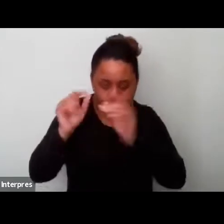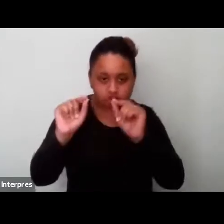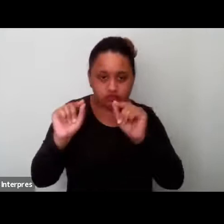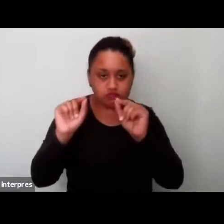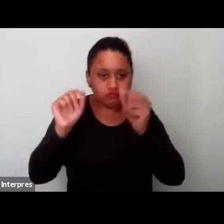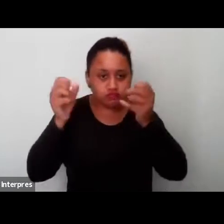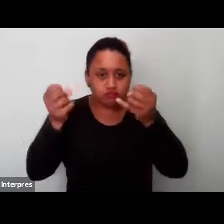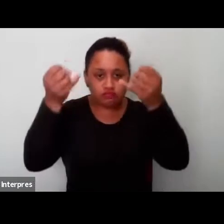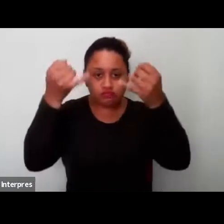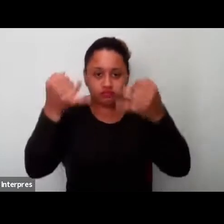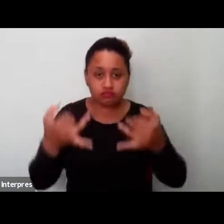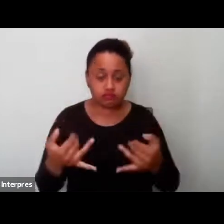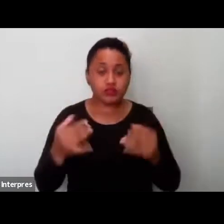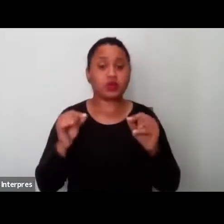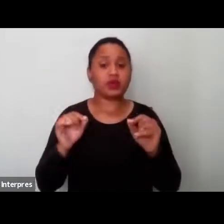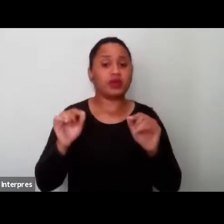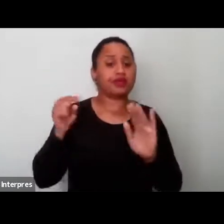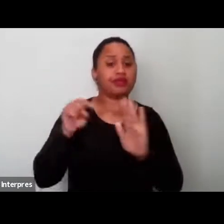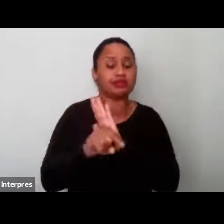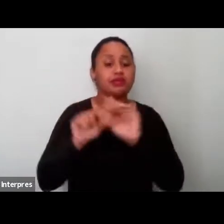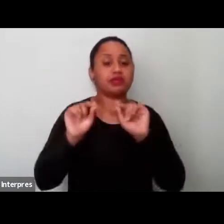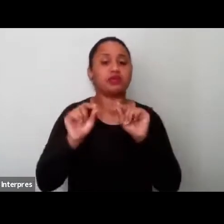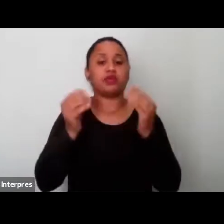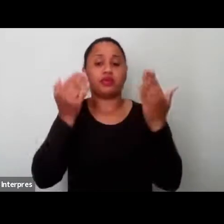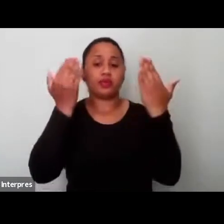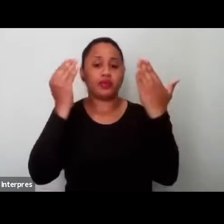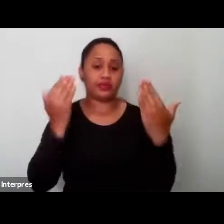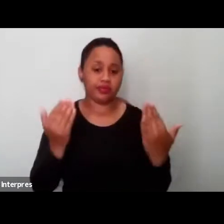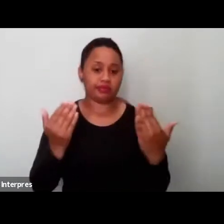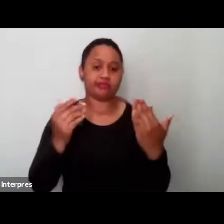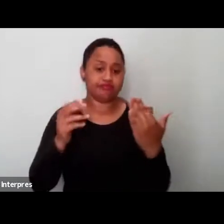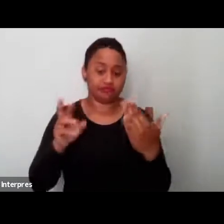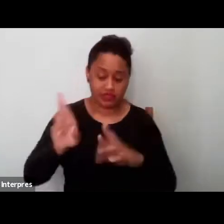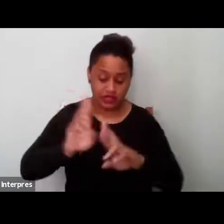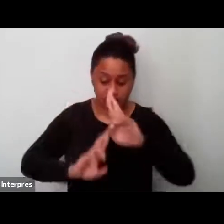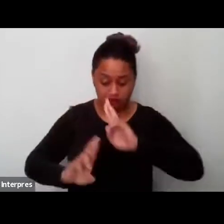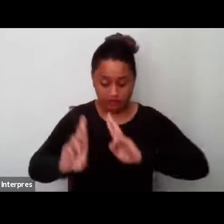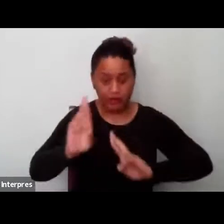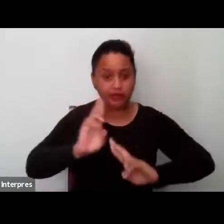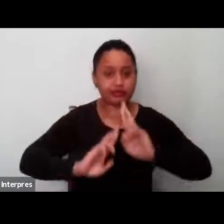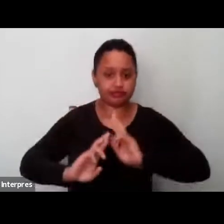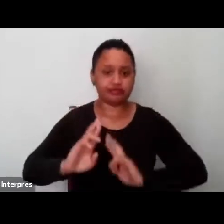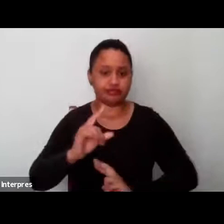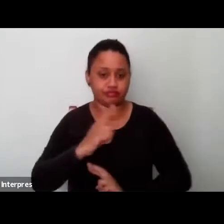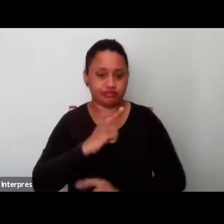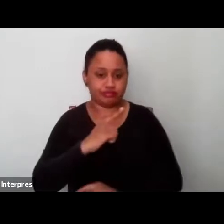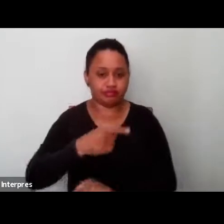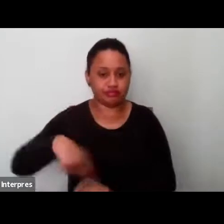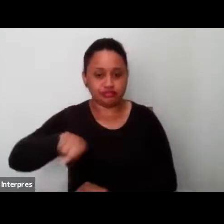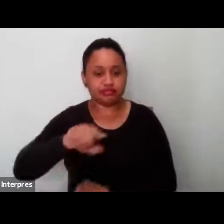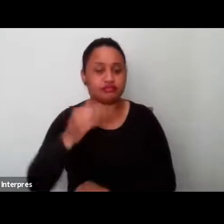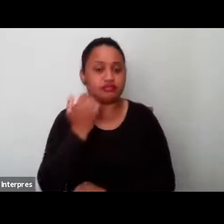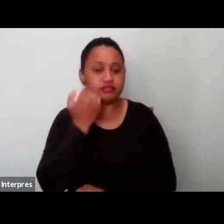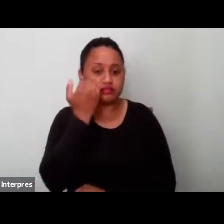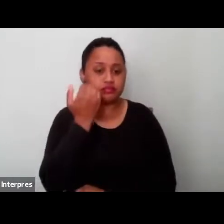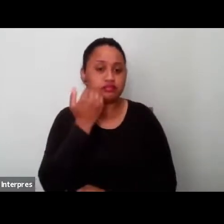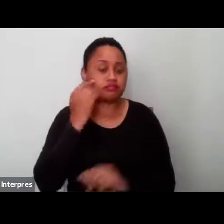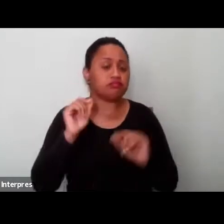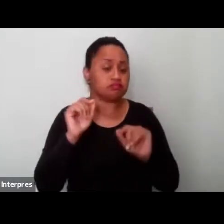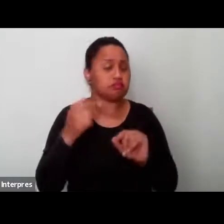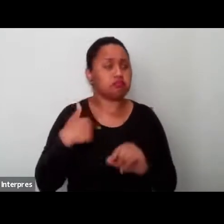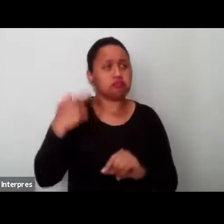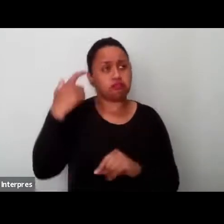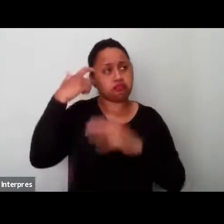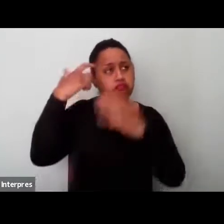realmente, na análise, tá, das respostas, né, que recebemos dos adolescentes, acho que é